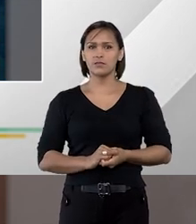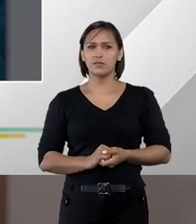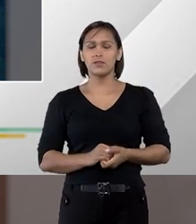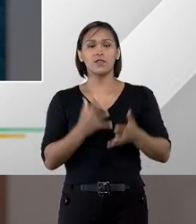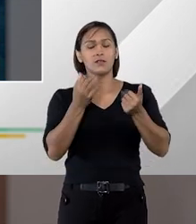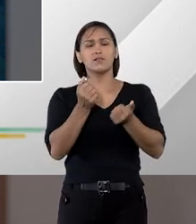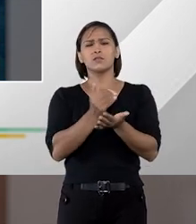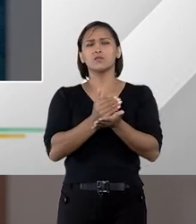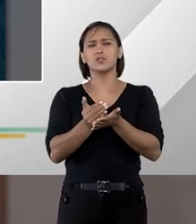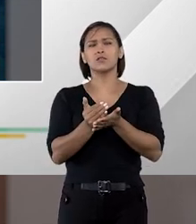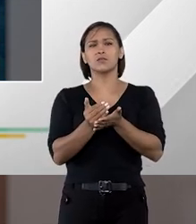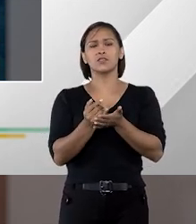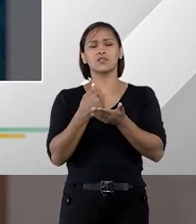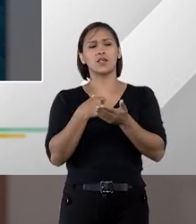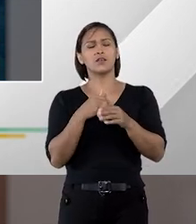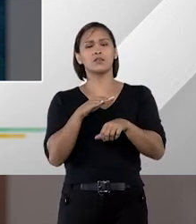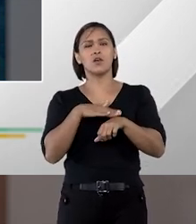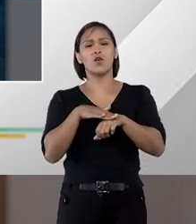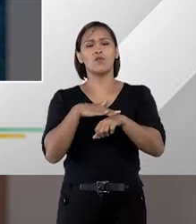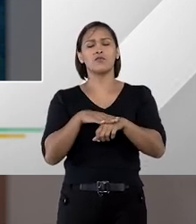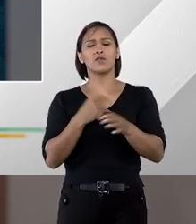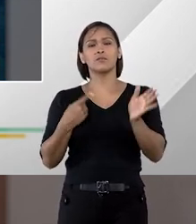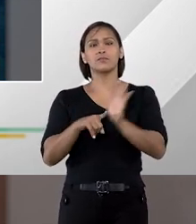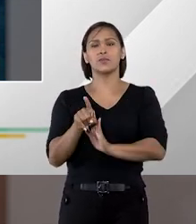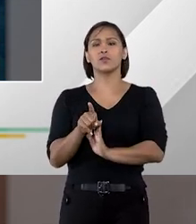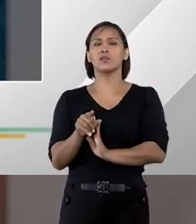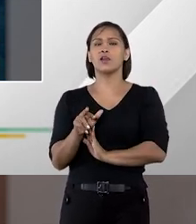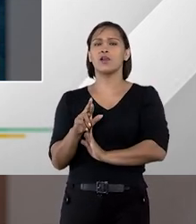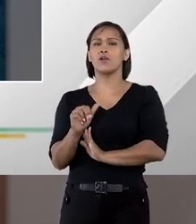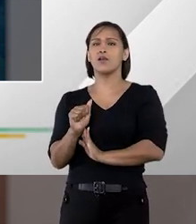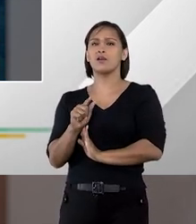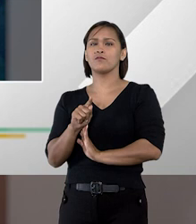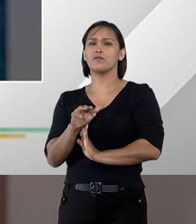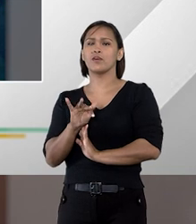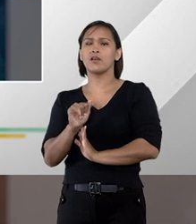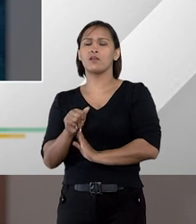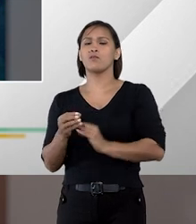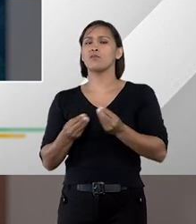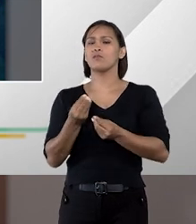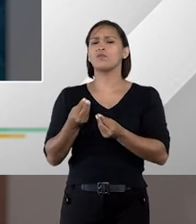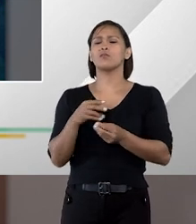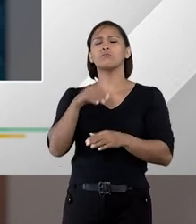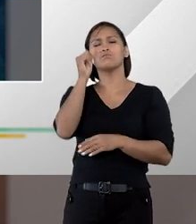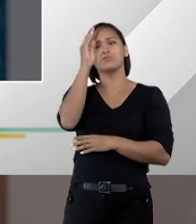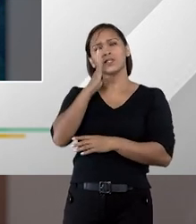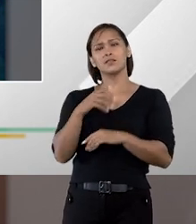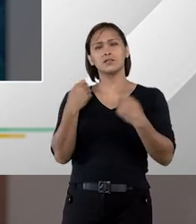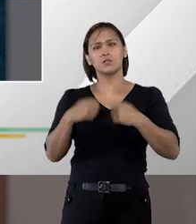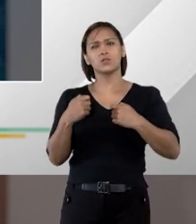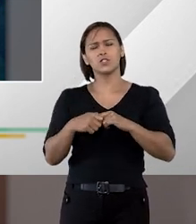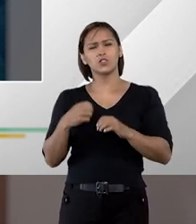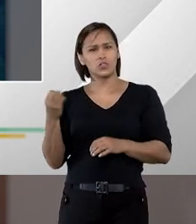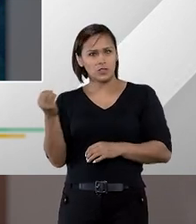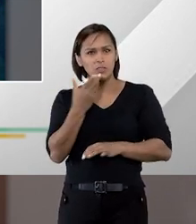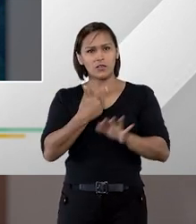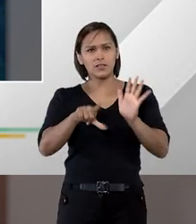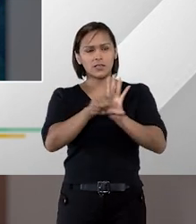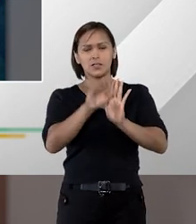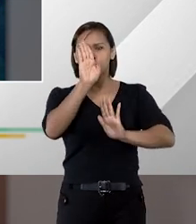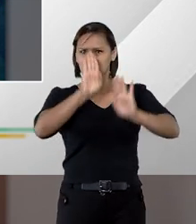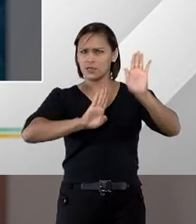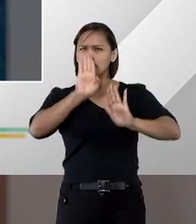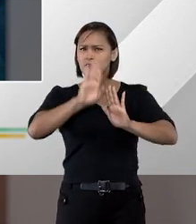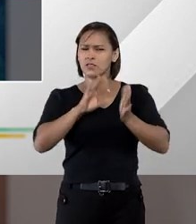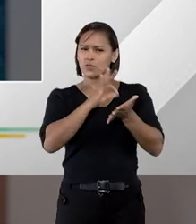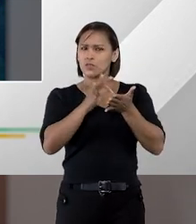Bem, vamos começar então esse nosso bate-papo perguntando ao Rafael Oliveira. O Brasil precisa de uma nova